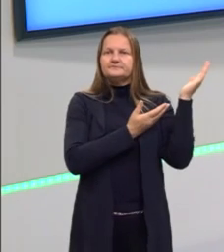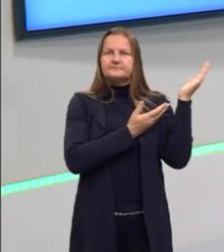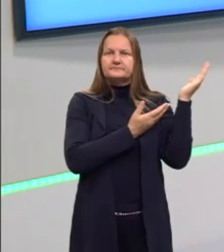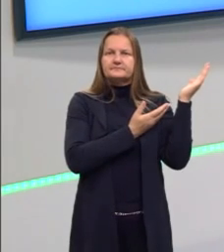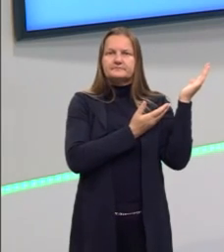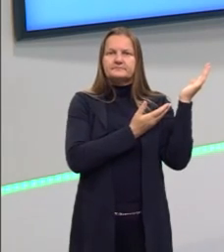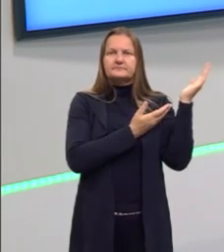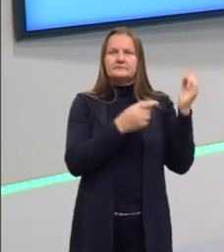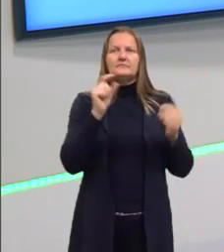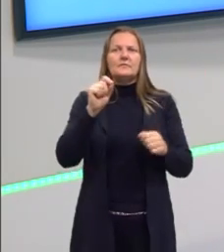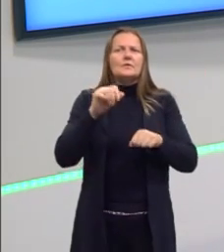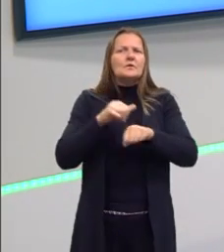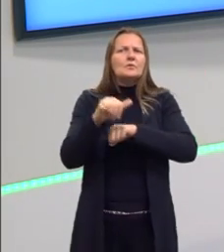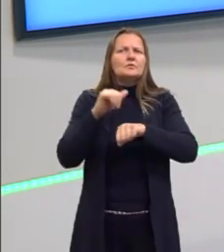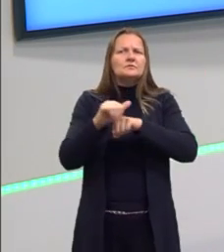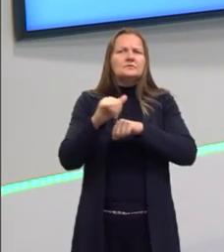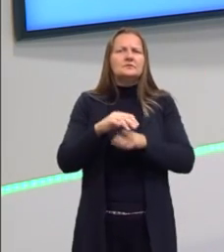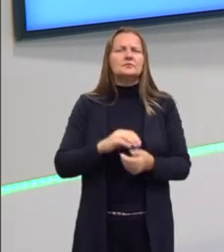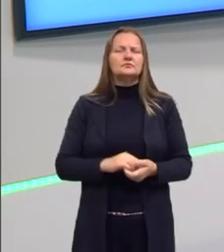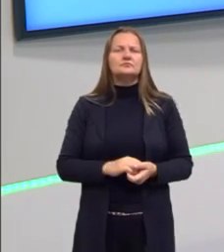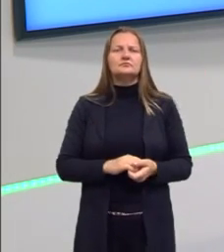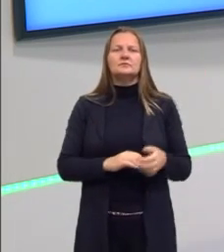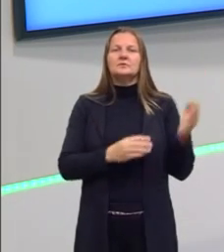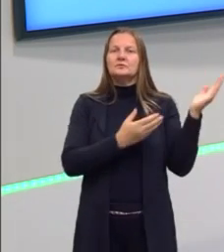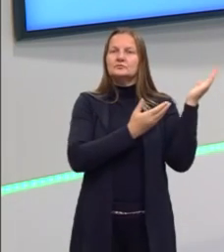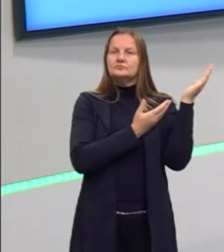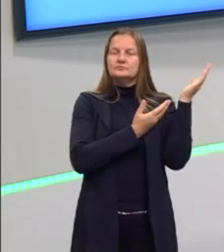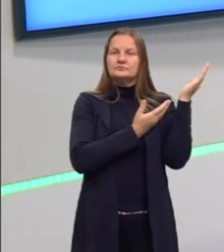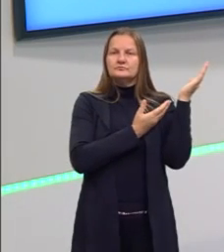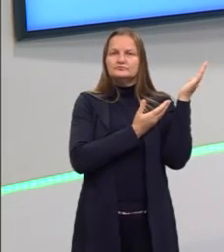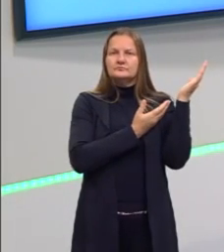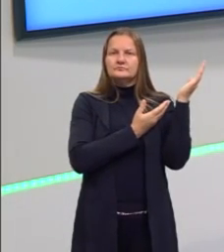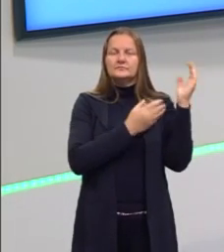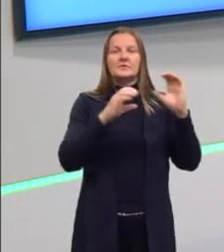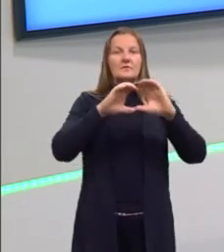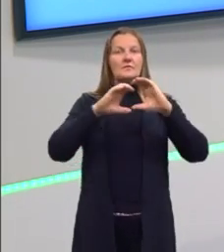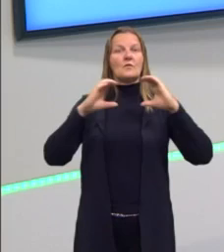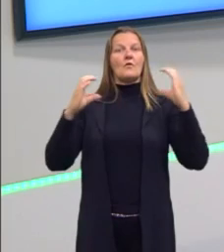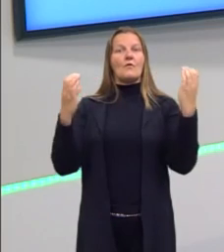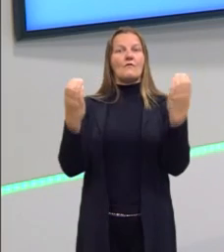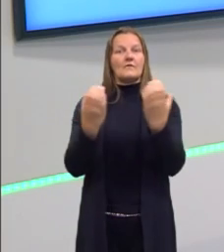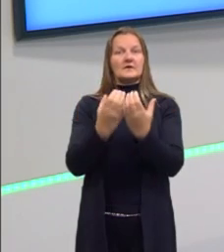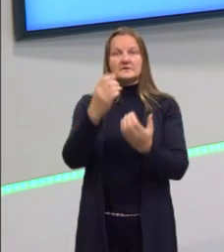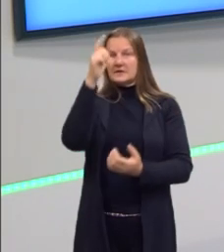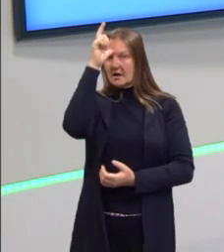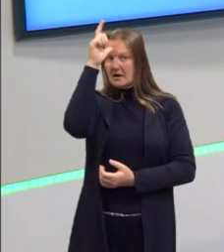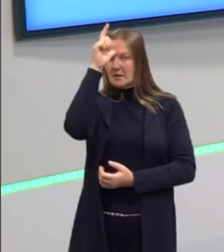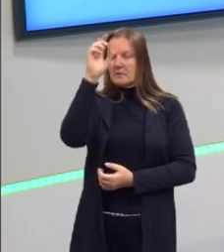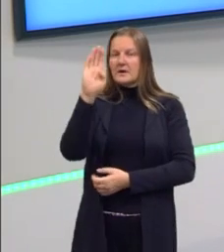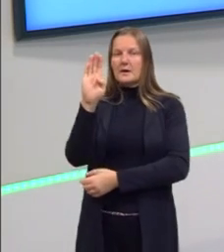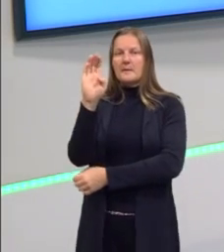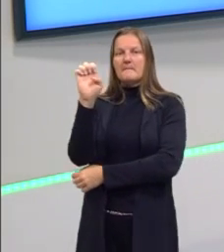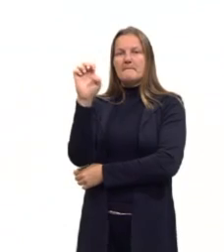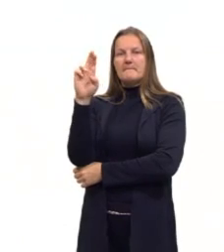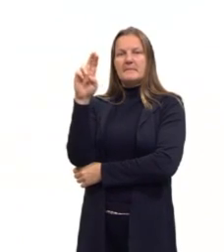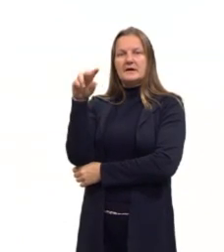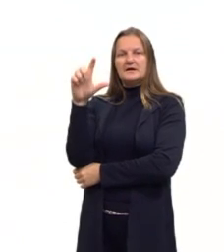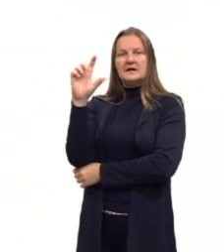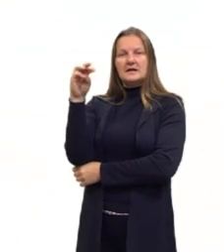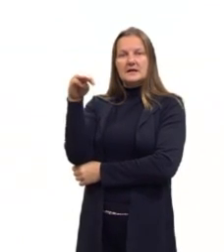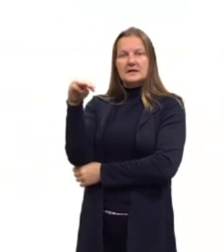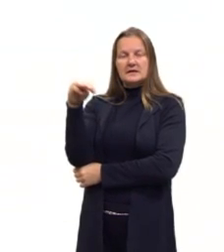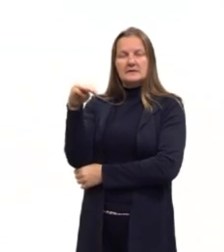o que que acontece? Em 1884, como eu falei pra vocês, nós tivemos a Conferência de Berlim, certo? Que, através desse